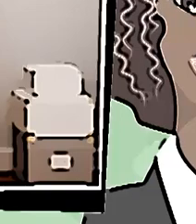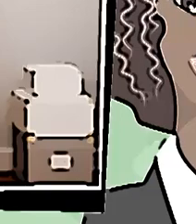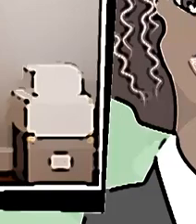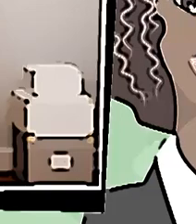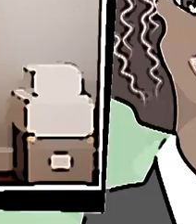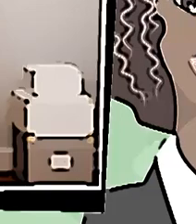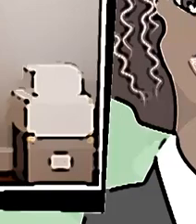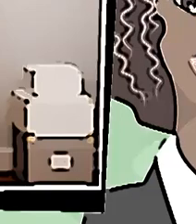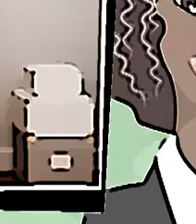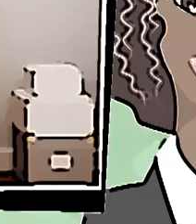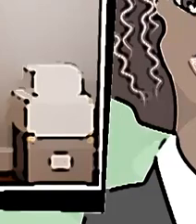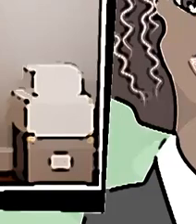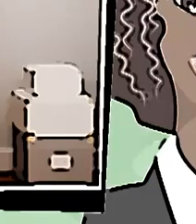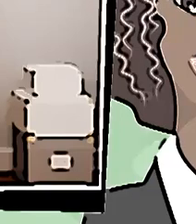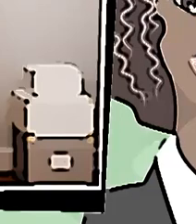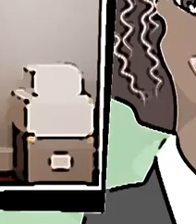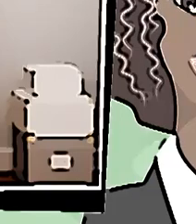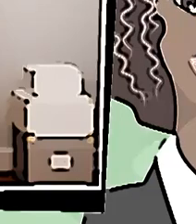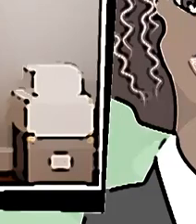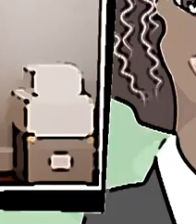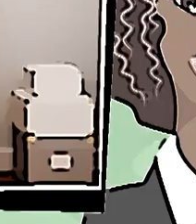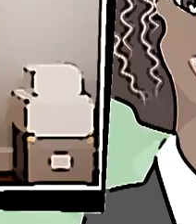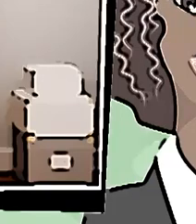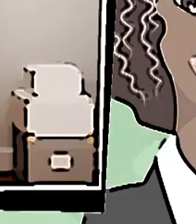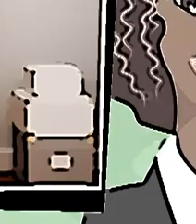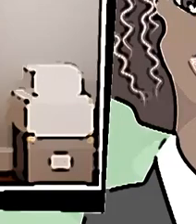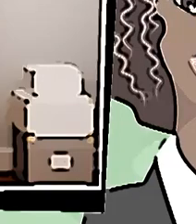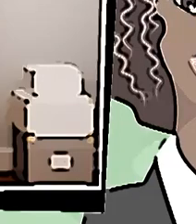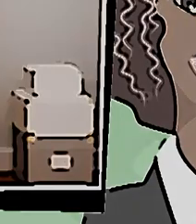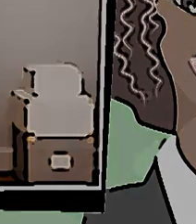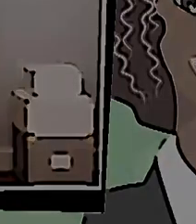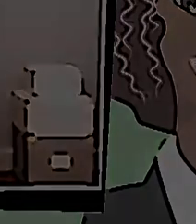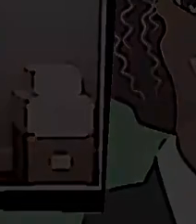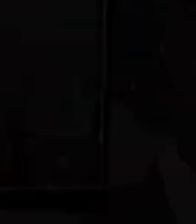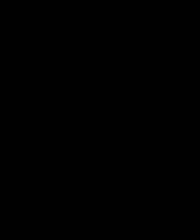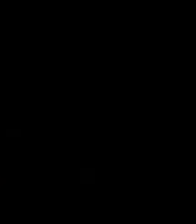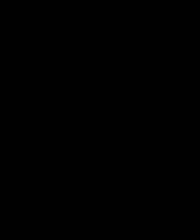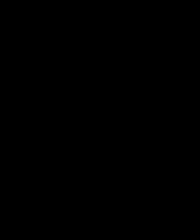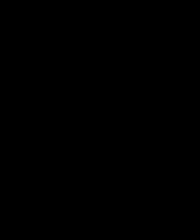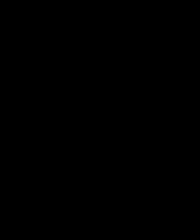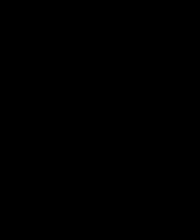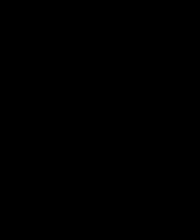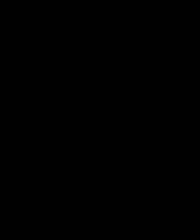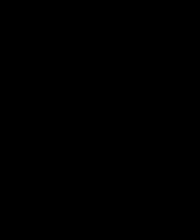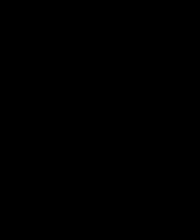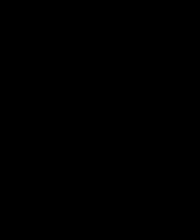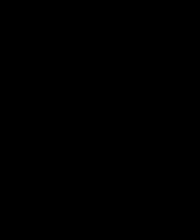Toda Mulher, Toda Mulher, em em. Em é em em. Em